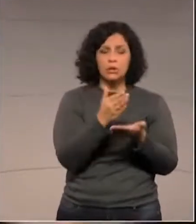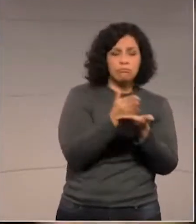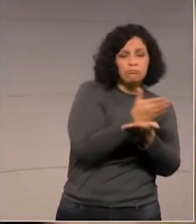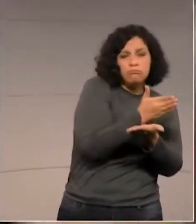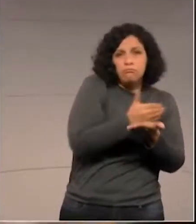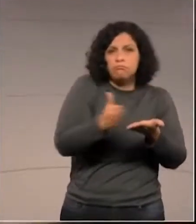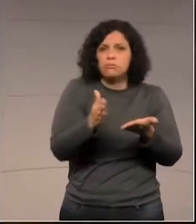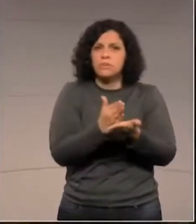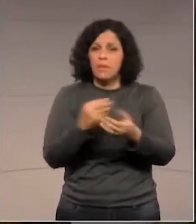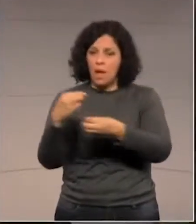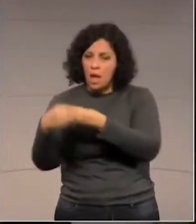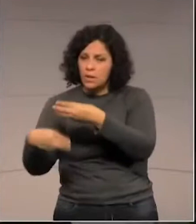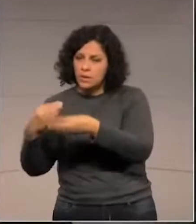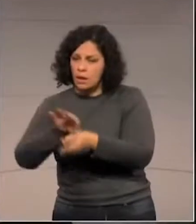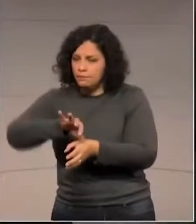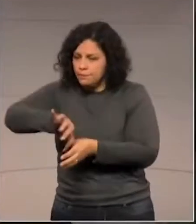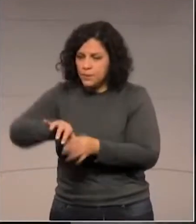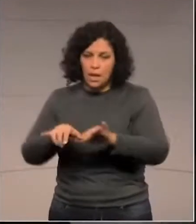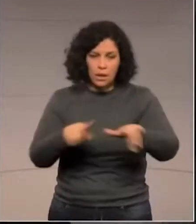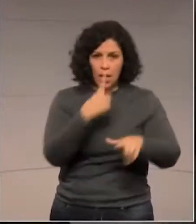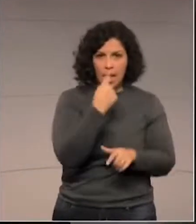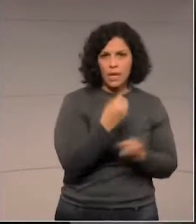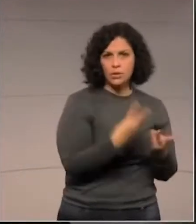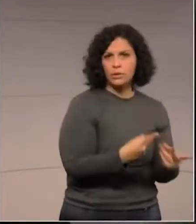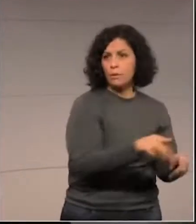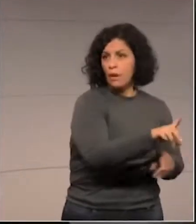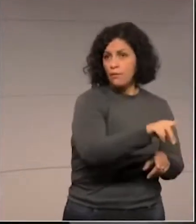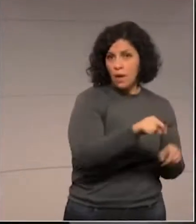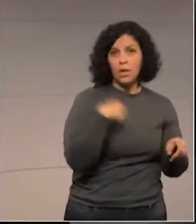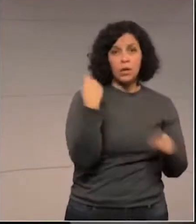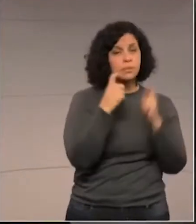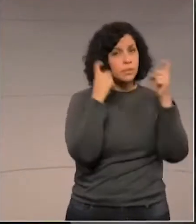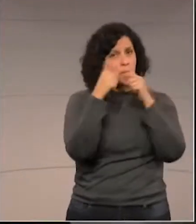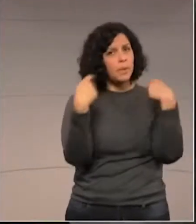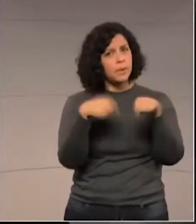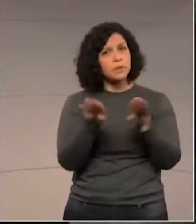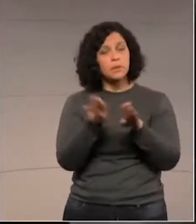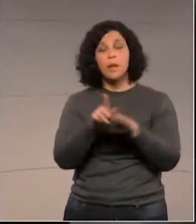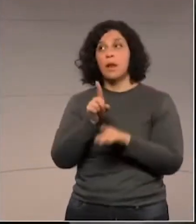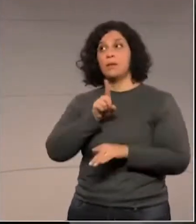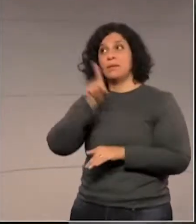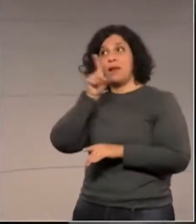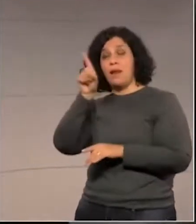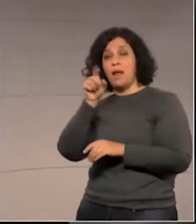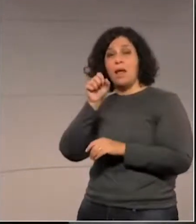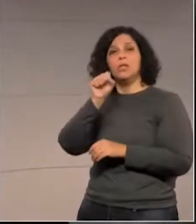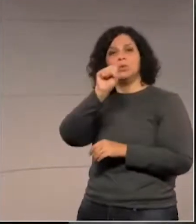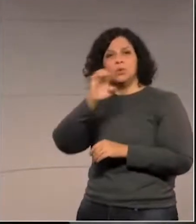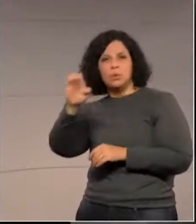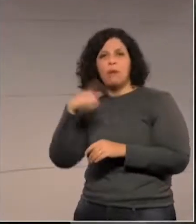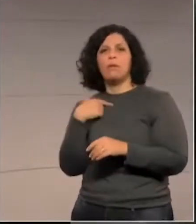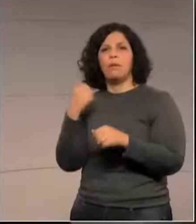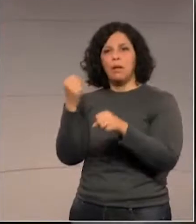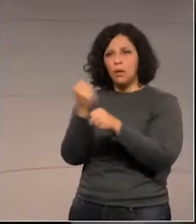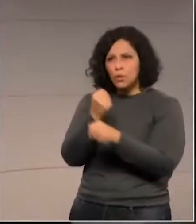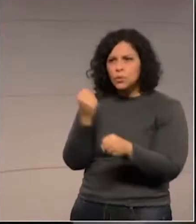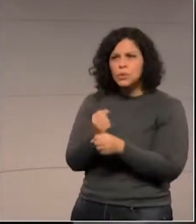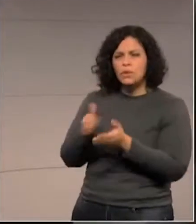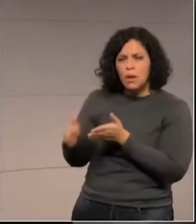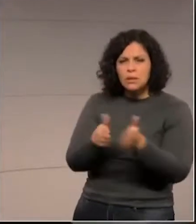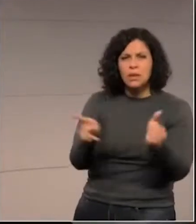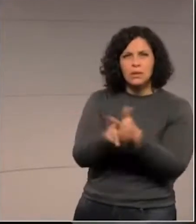Eu acho que nós temos sim que nos preocupar com essas questões. Nós estamos trabalhando a estrada do Colono, lá no estudoeste e no oeste. Veja você,